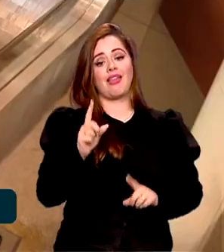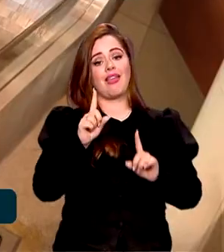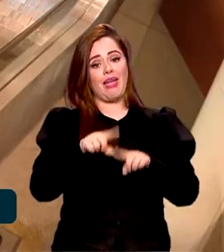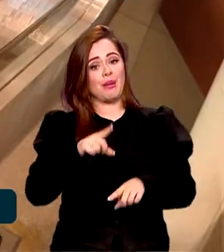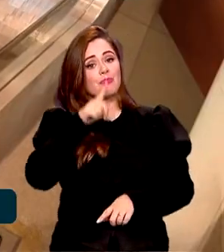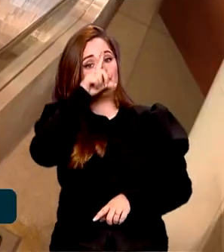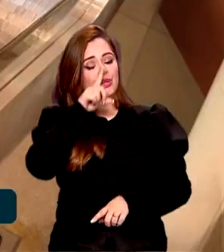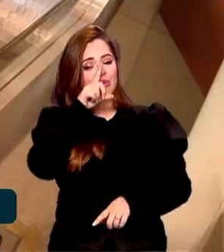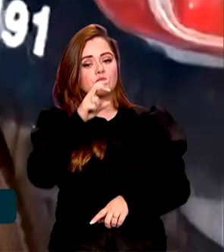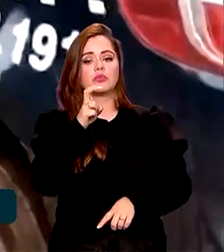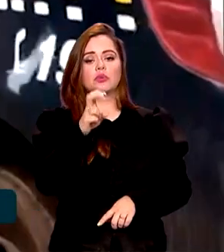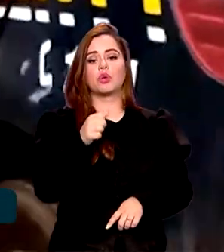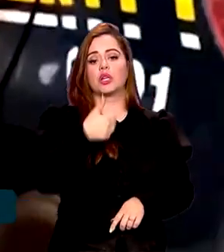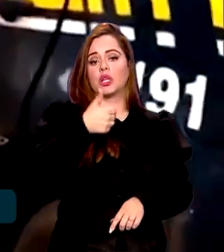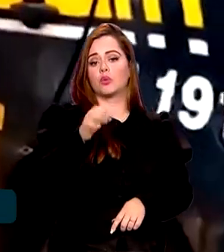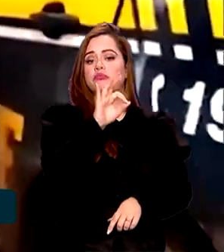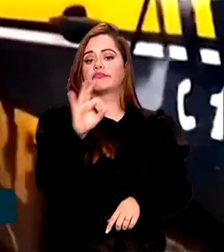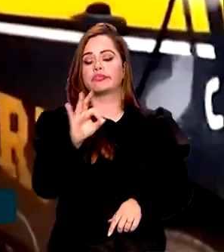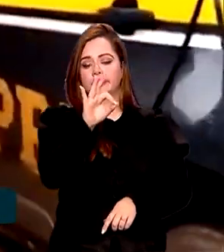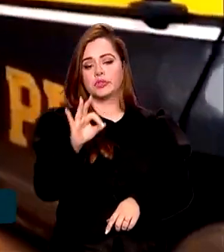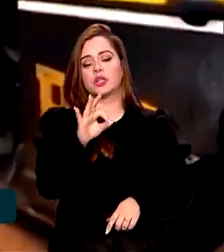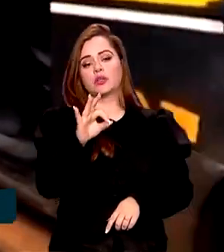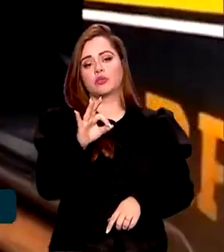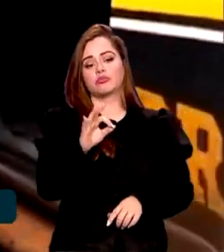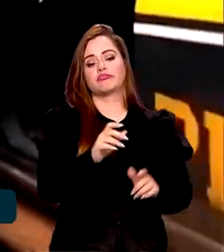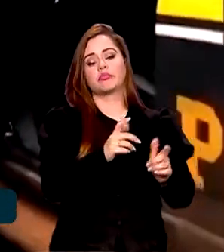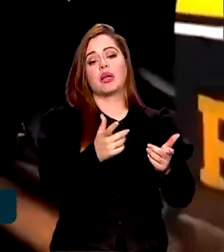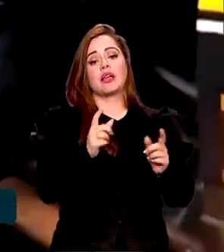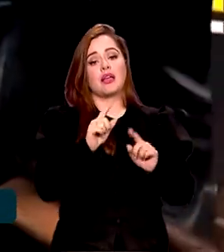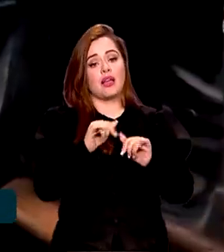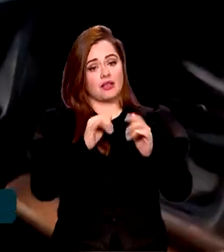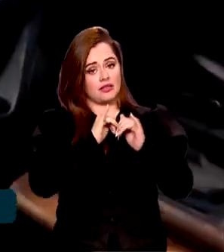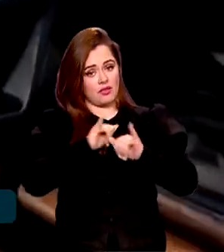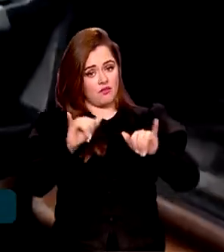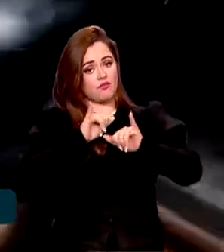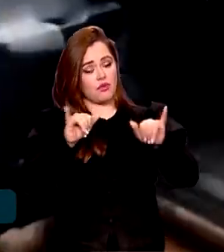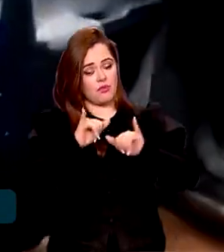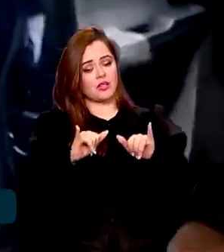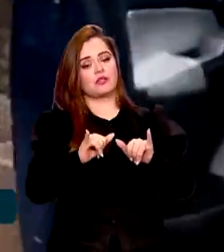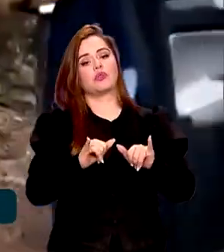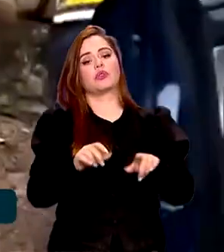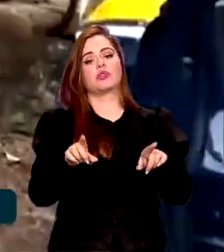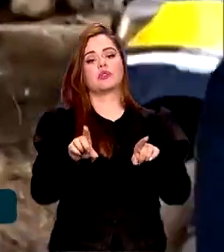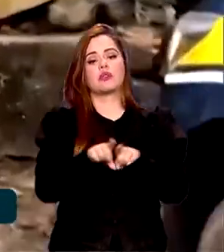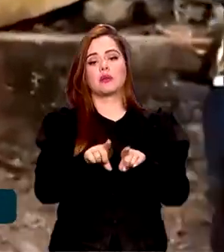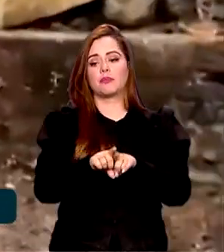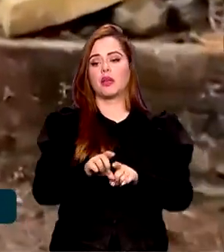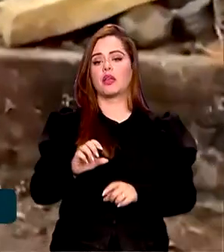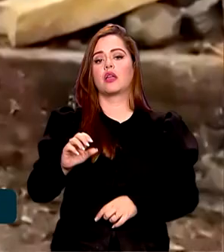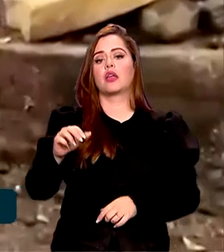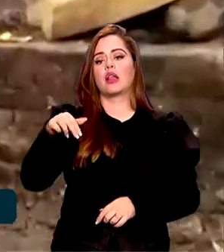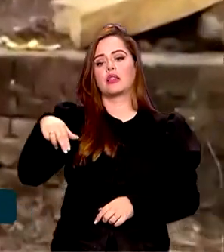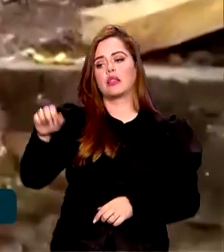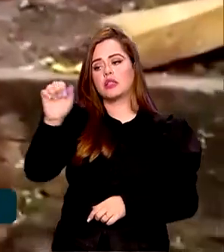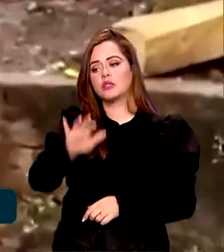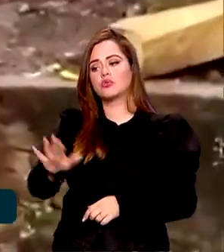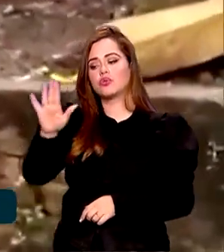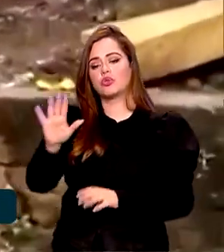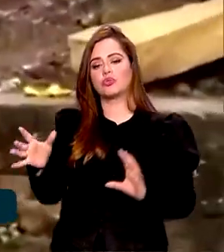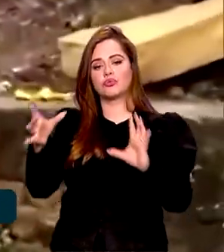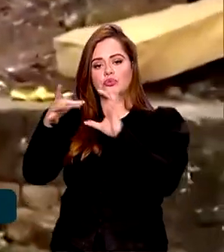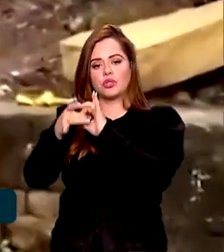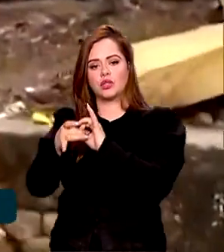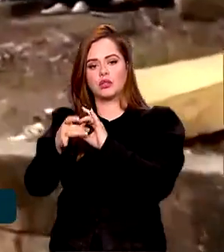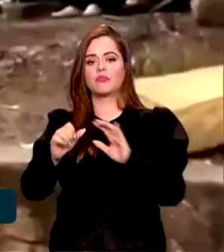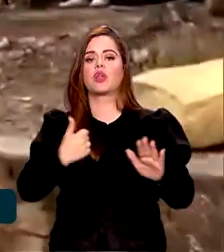51% dos casos, segundo os últimos dados das Nações Unidas de 2020. Um crime tão ligado